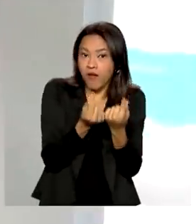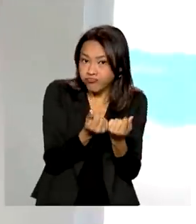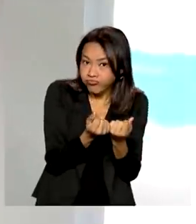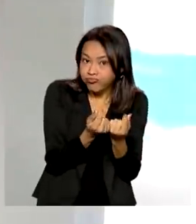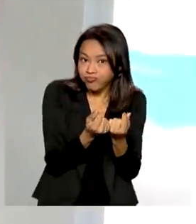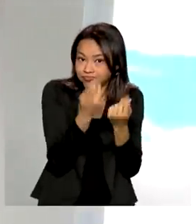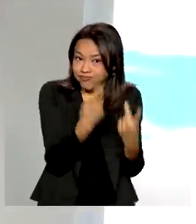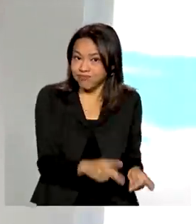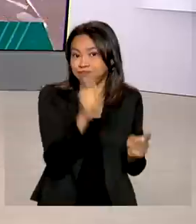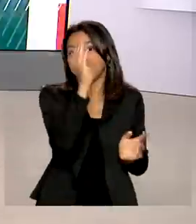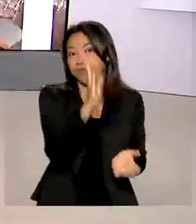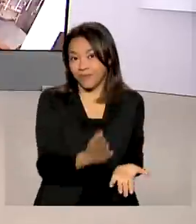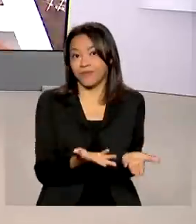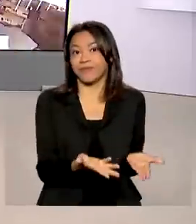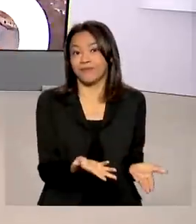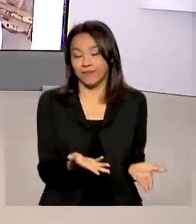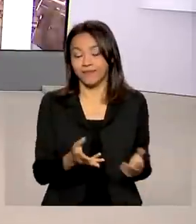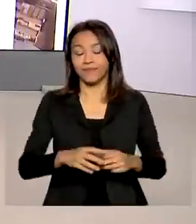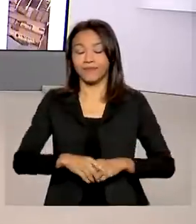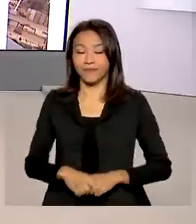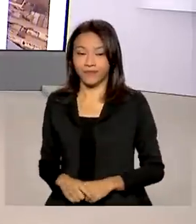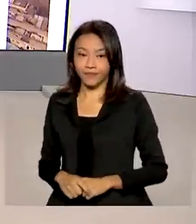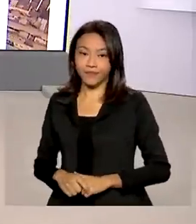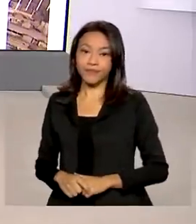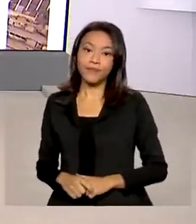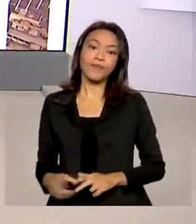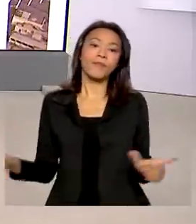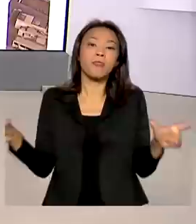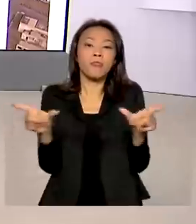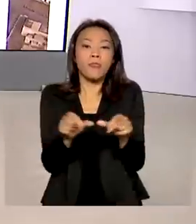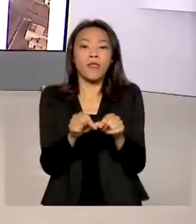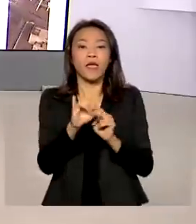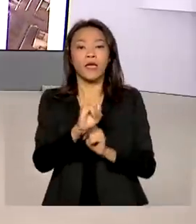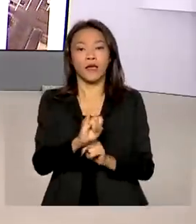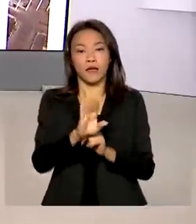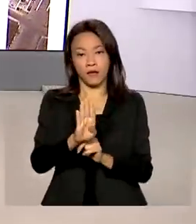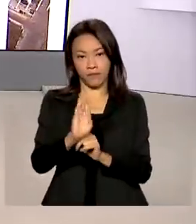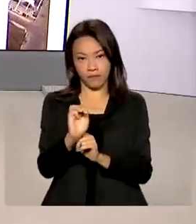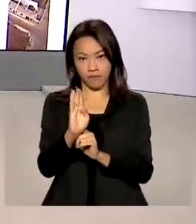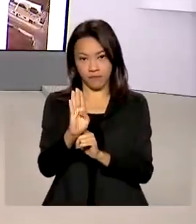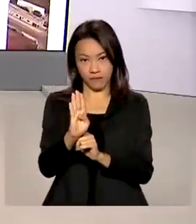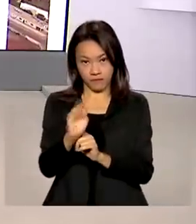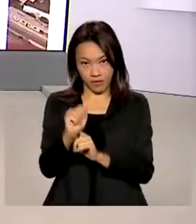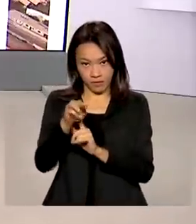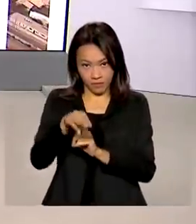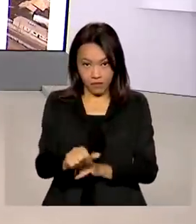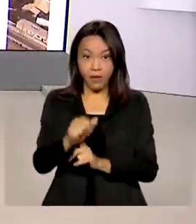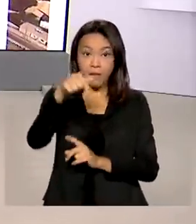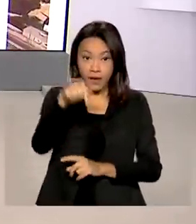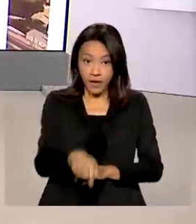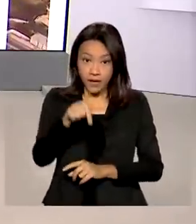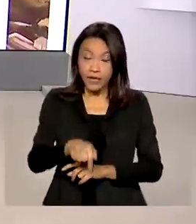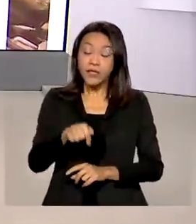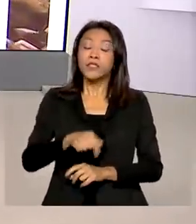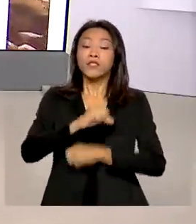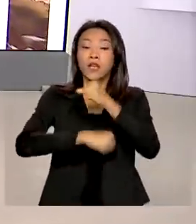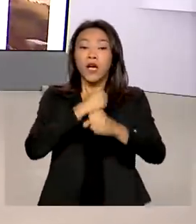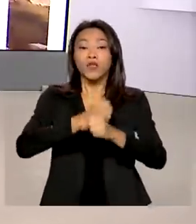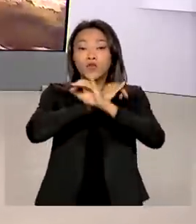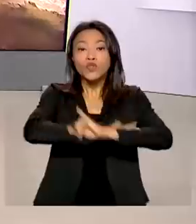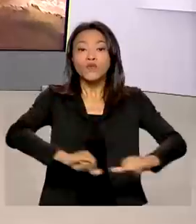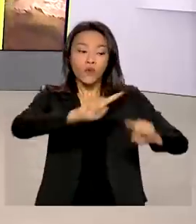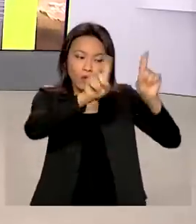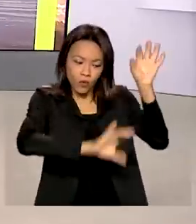do nosso país. O IBAMA lançou para este ano o Plano Nacional de Proteção Ambiental,